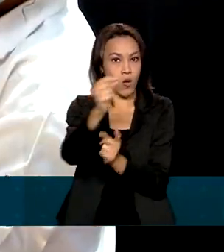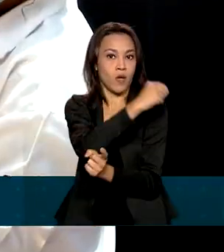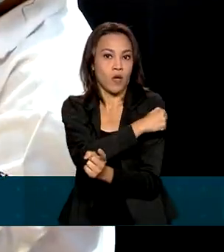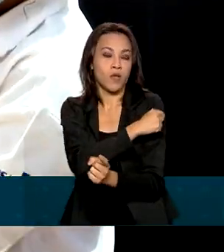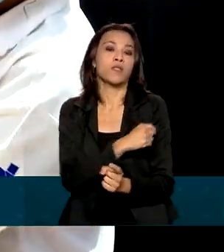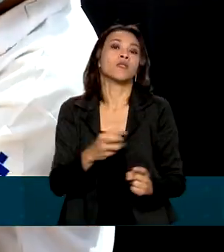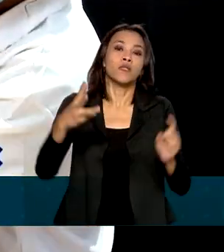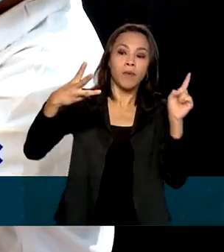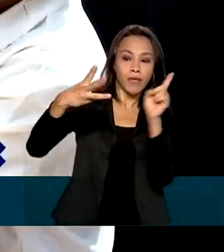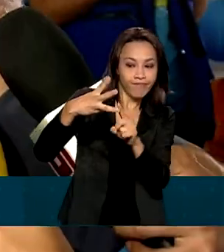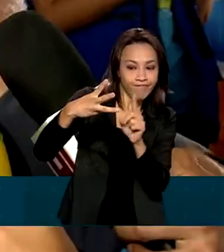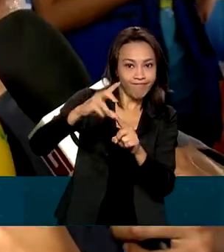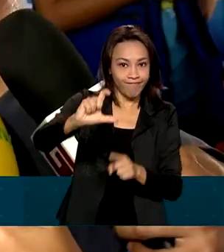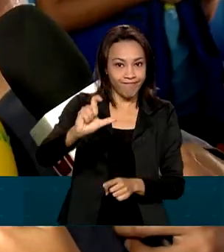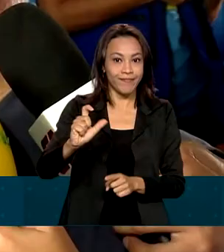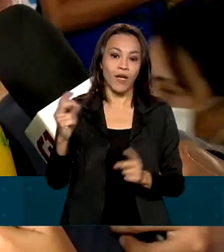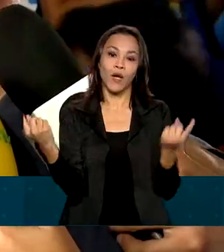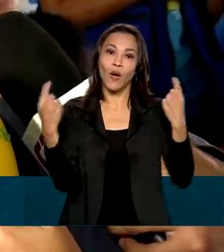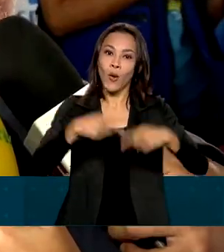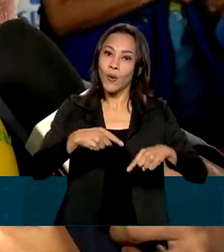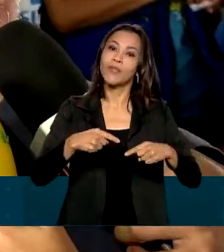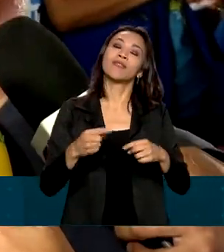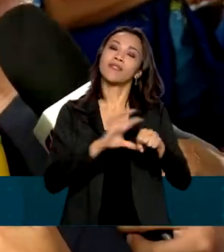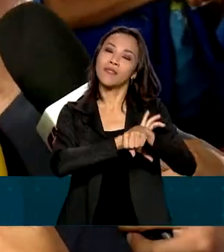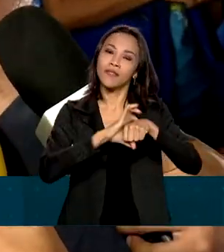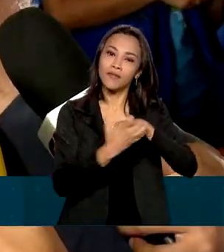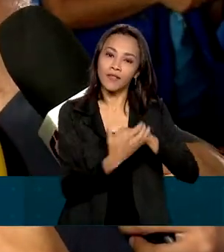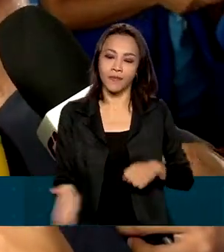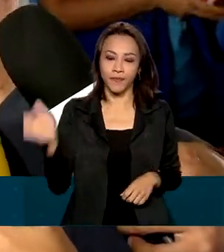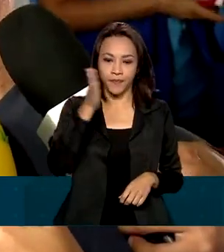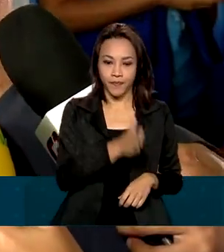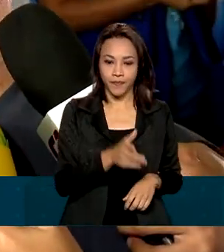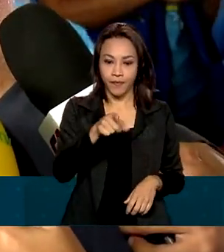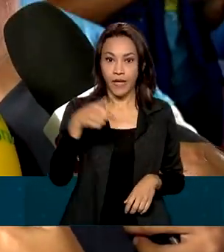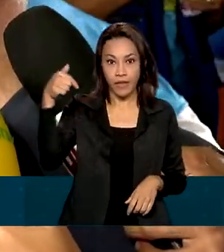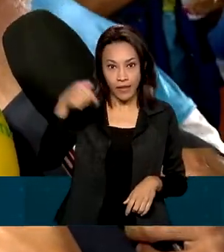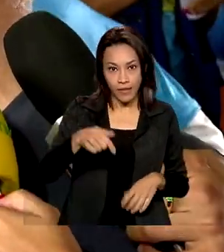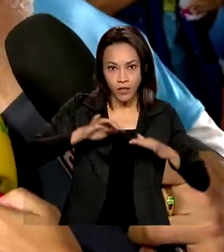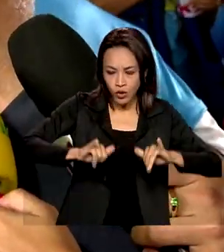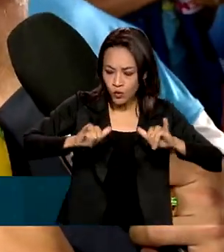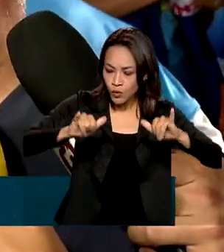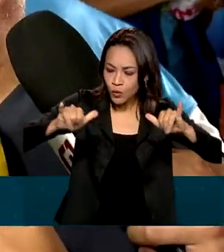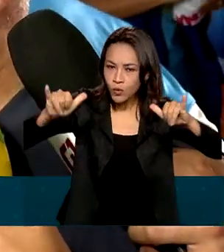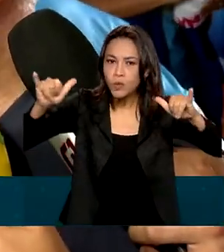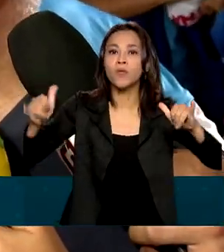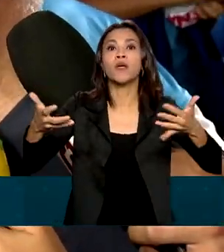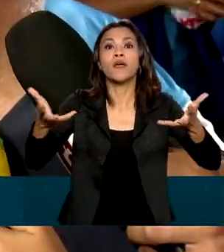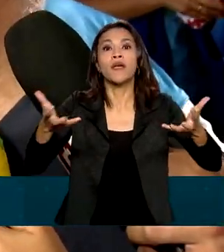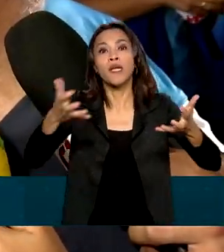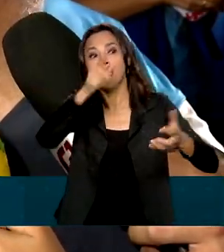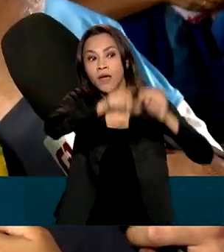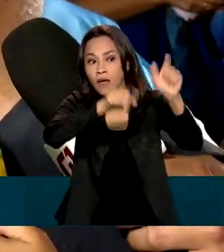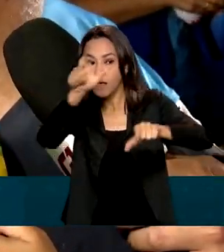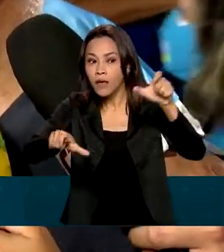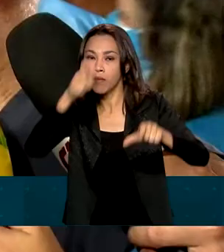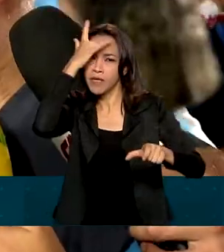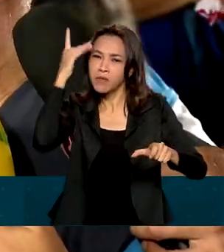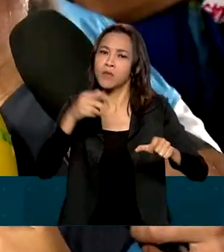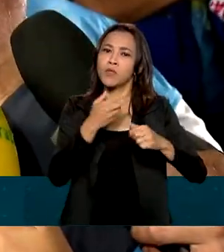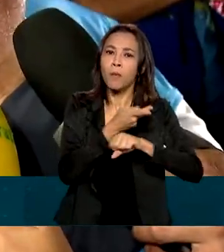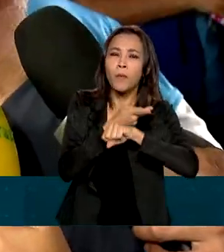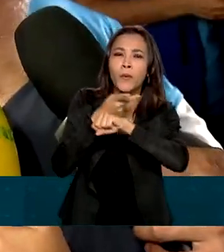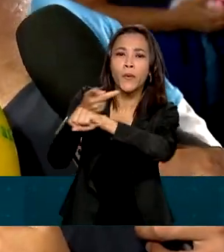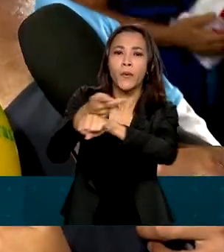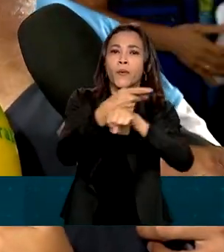contra a Covid-19. Através dessa ação nós queremos que as pessoas busquem livremente as salas de